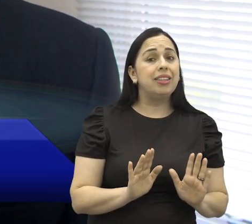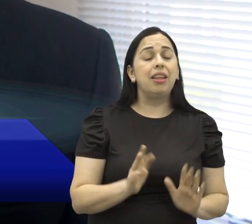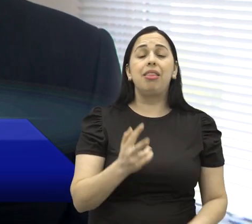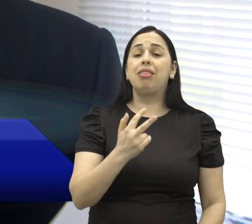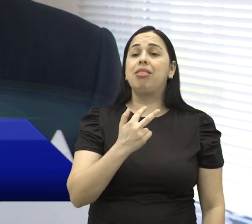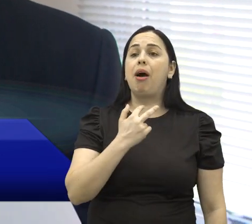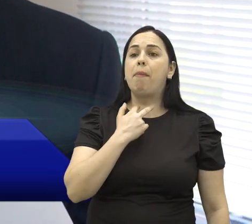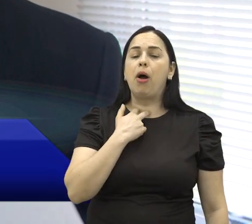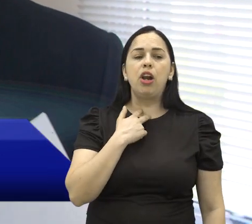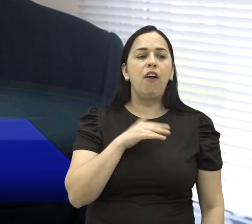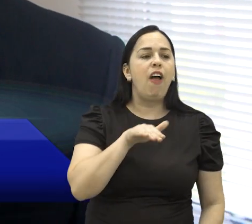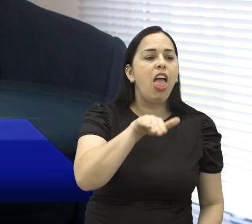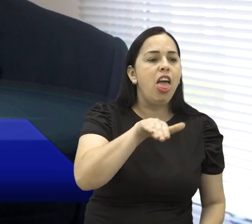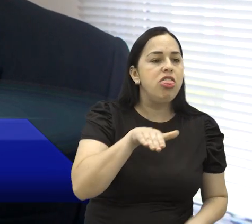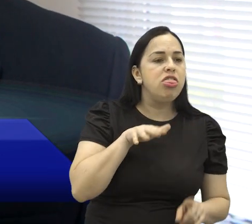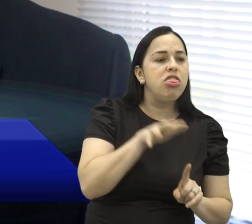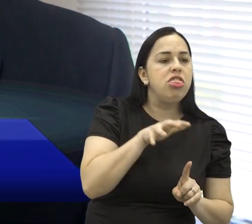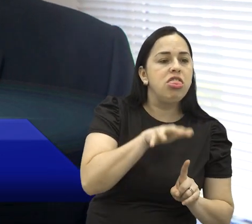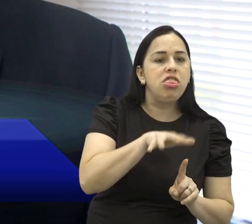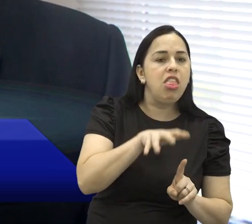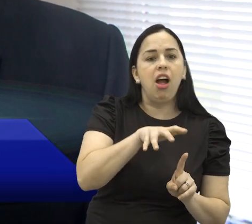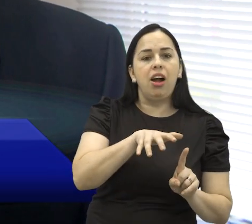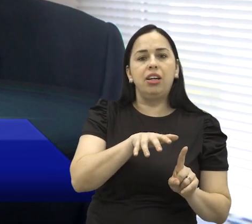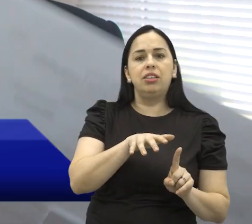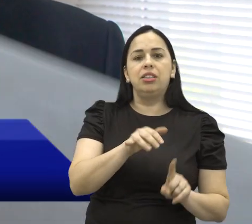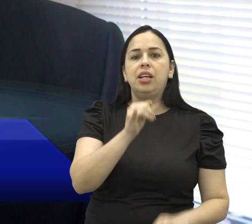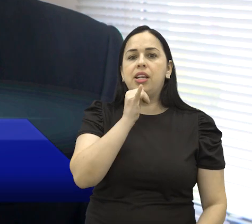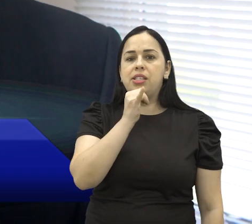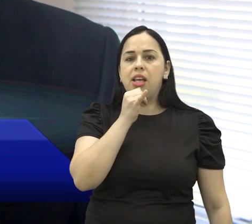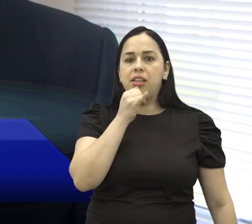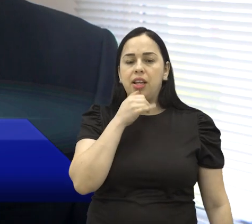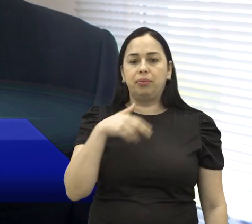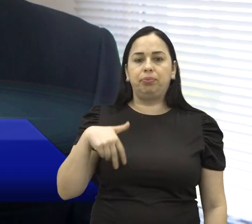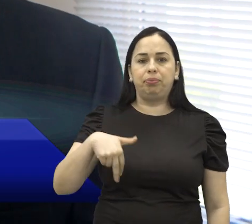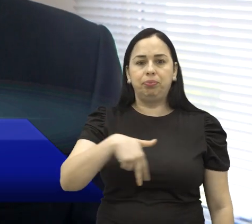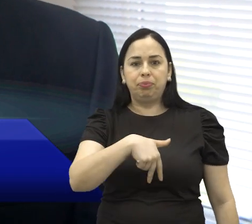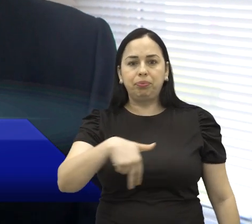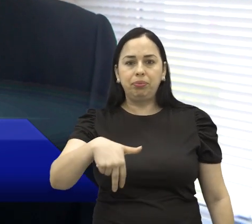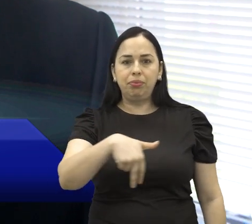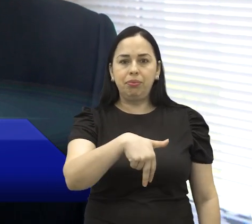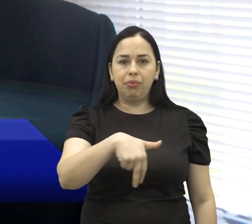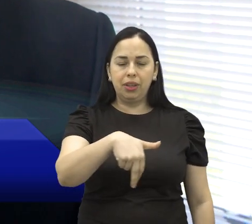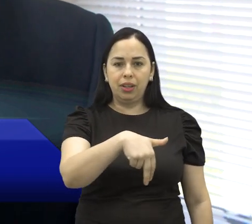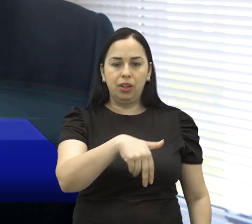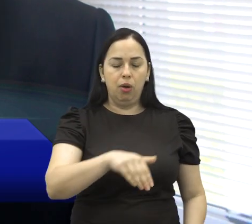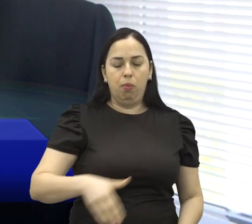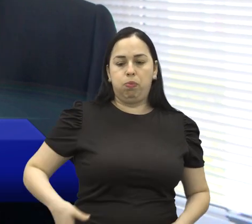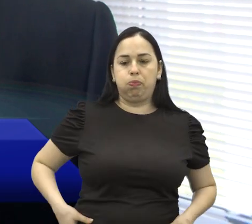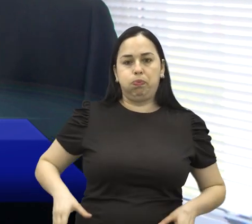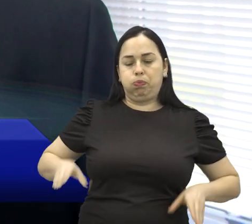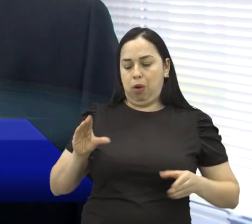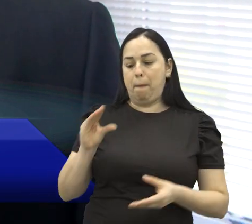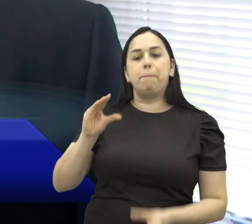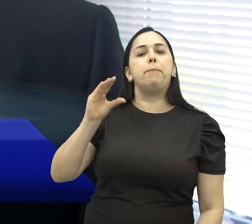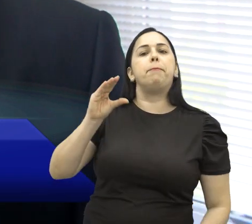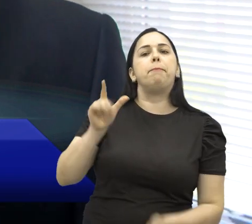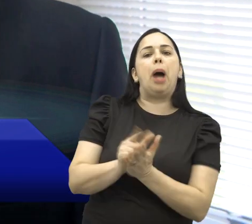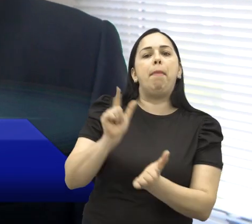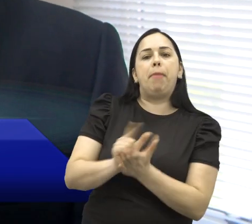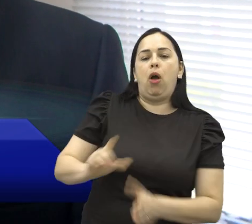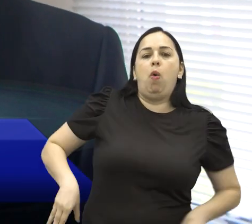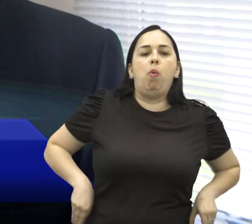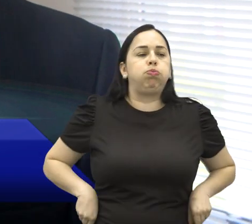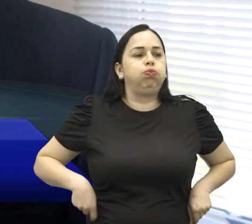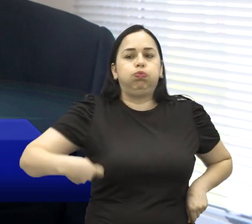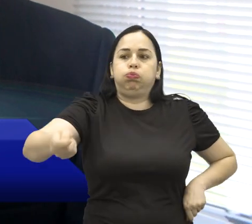O que não pode caracterizar boca de urno. Entrar na sessão de votação, por exemplo, com bolo de panfletos do candidato,